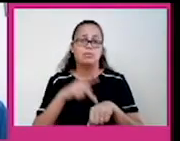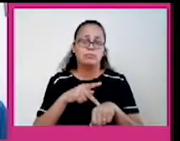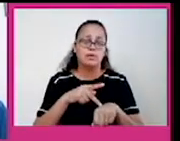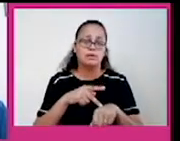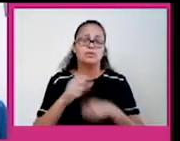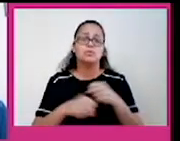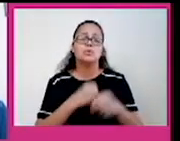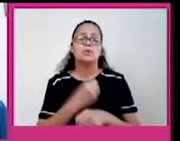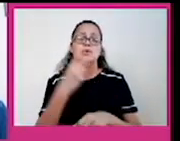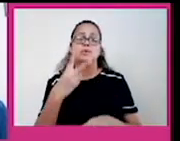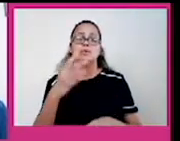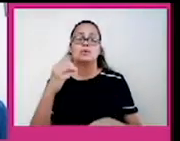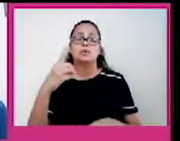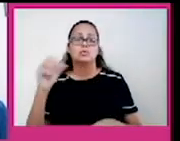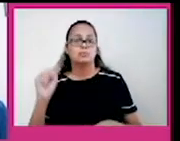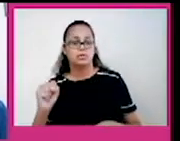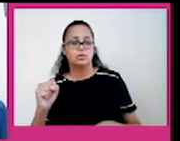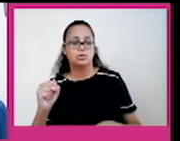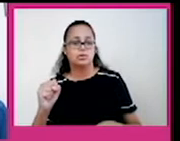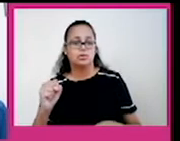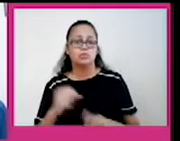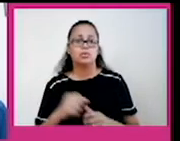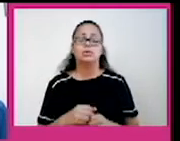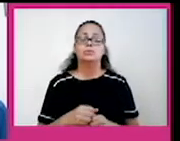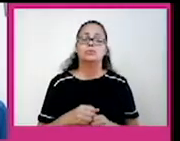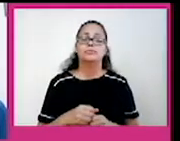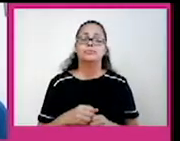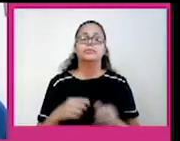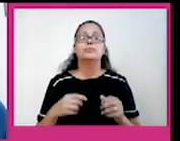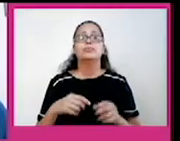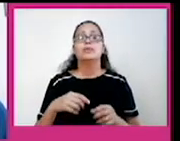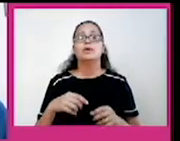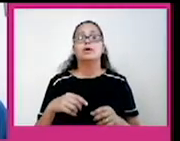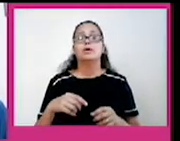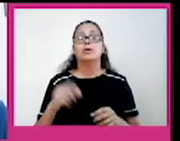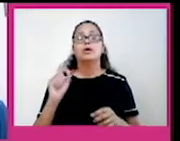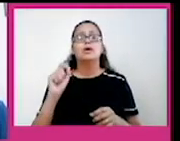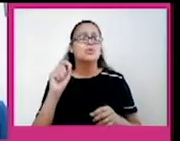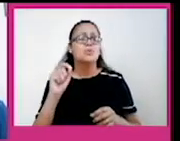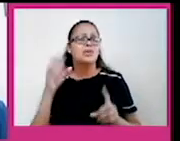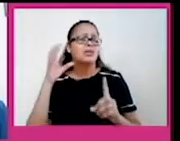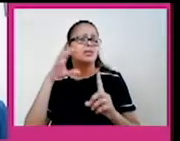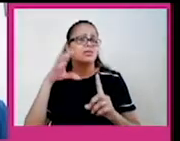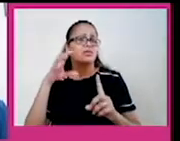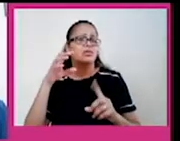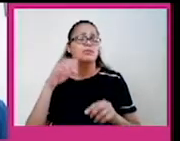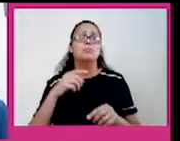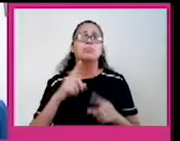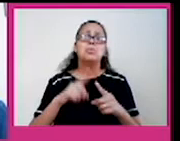E B. Comente sobre a ausência desse tipo de ocorrência com grande intensidade no território brasileiro. Por que então que no Brasil não tem